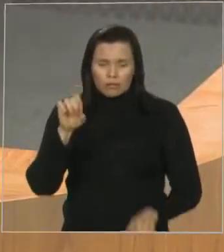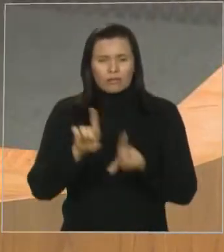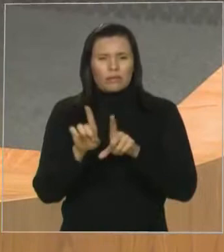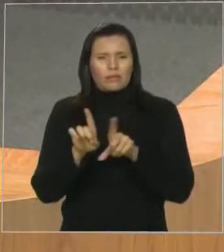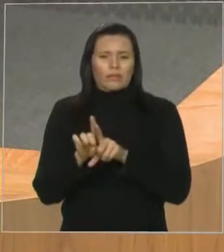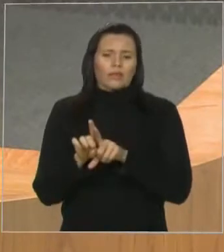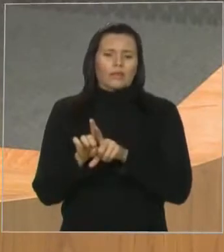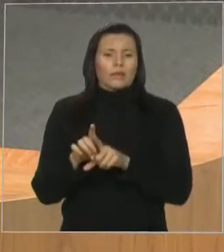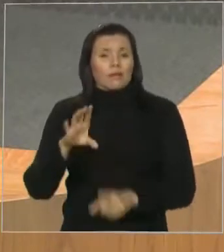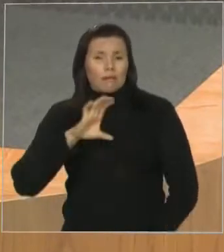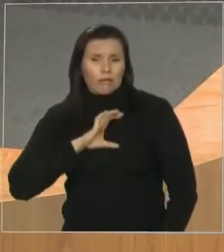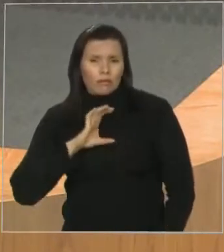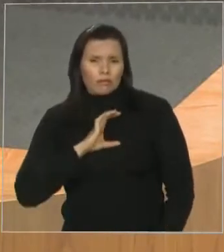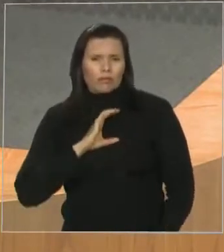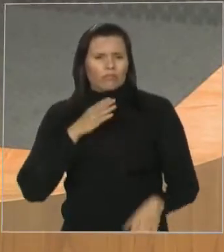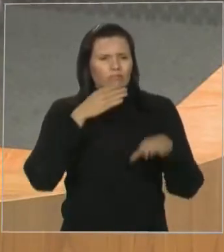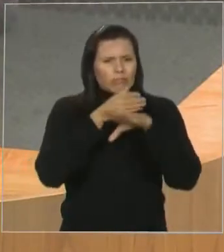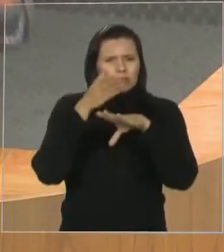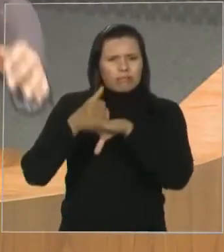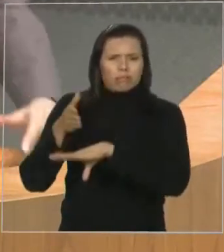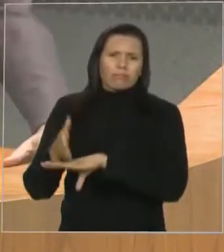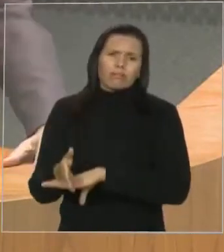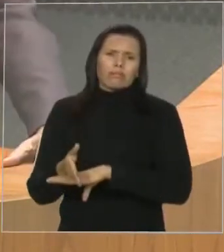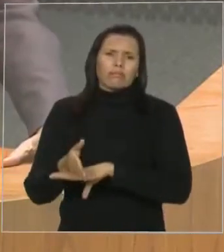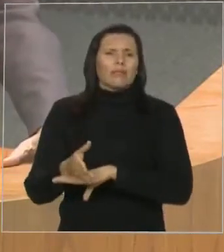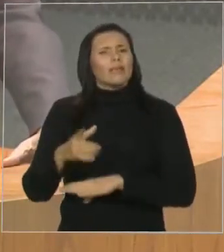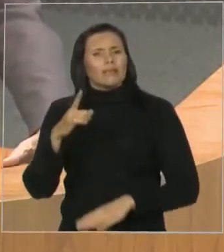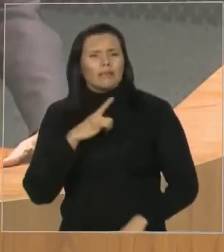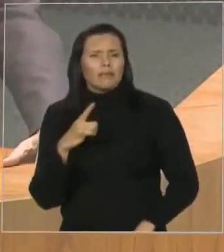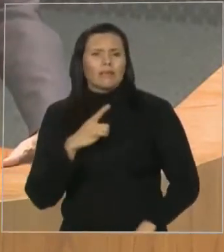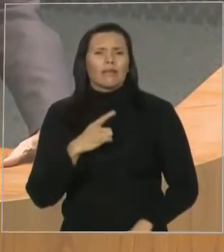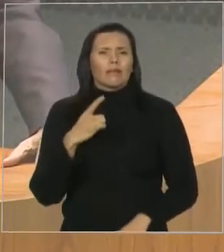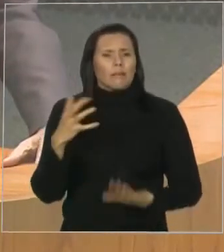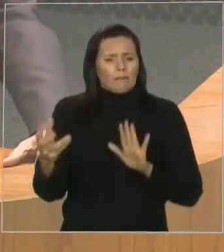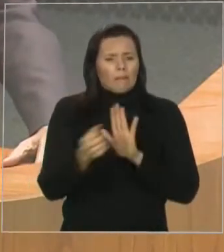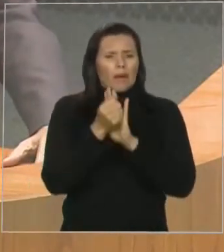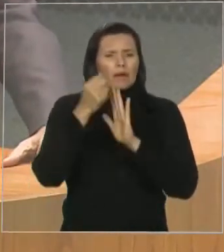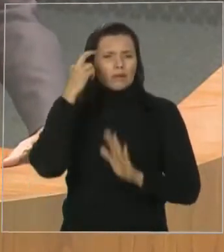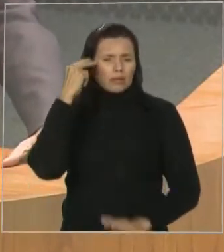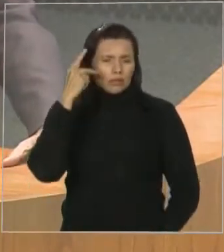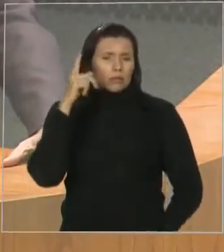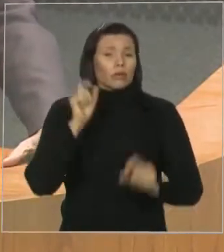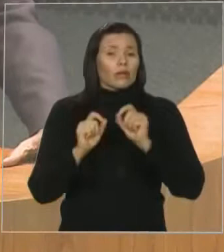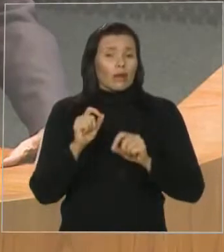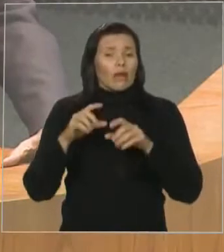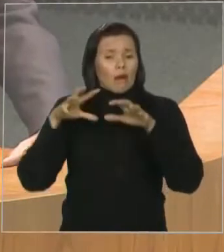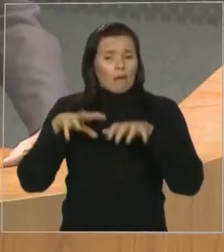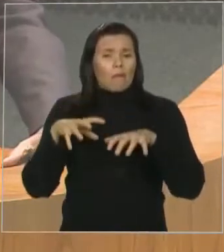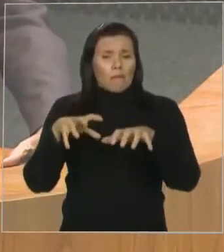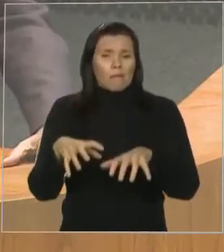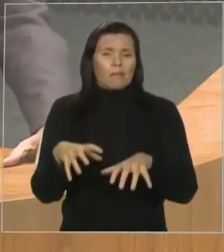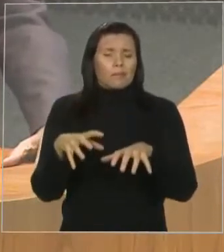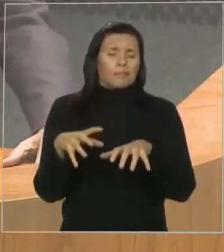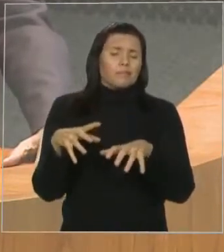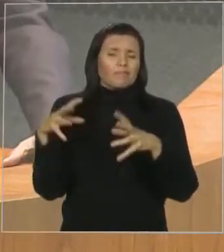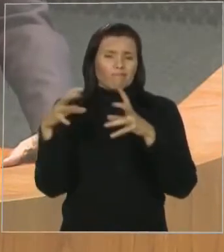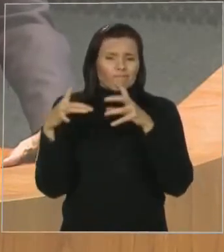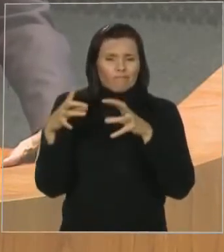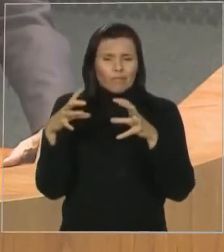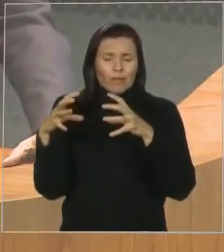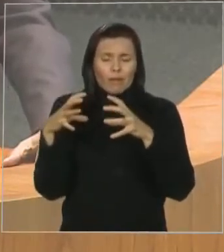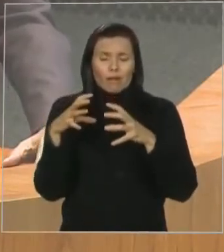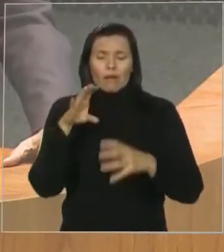referência forte ao movimento da balaiada. Nada mais adequado do que a gente resgatar essa história.